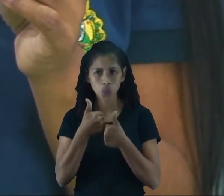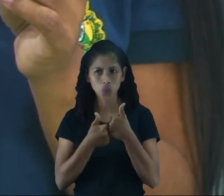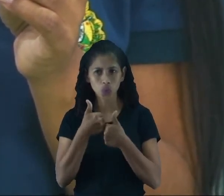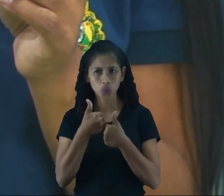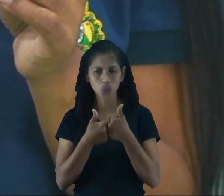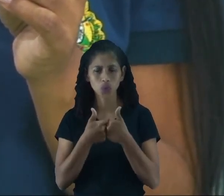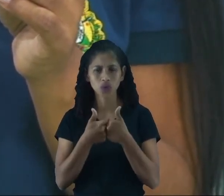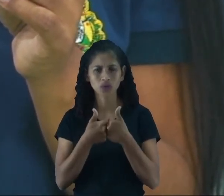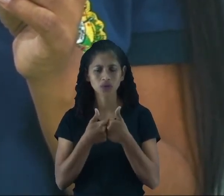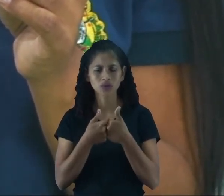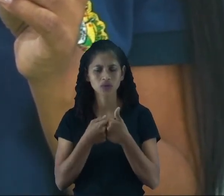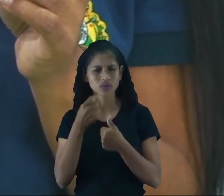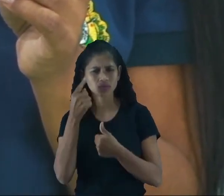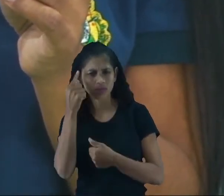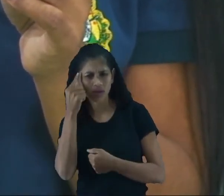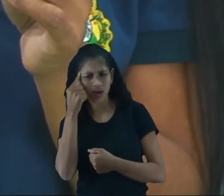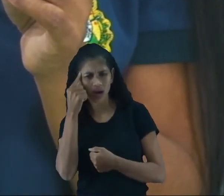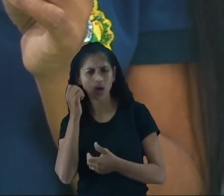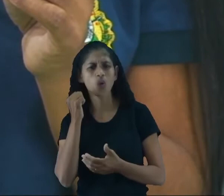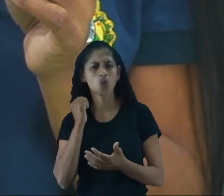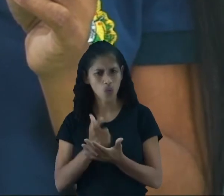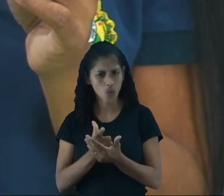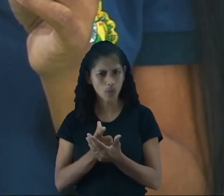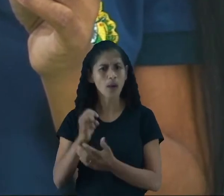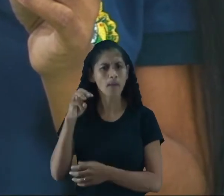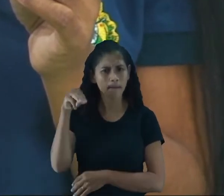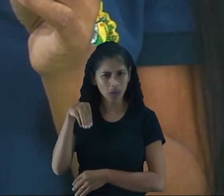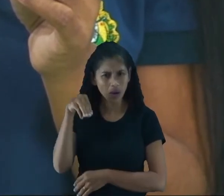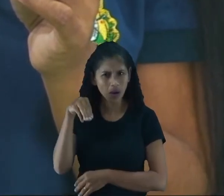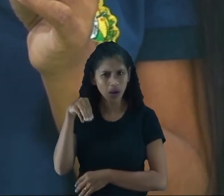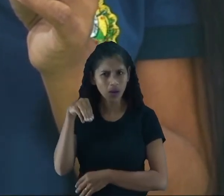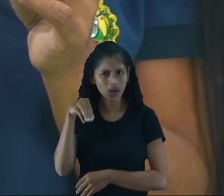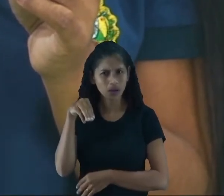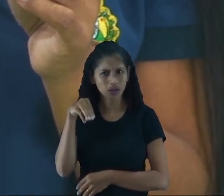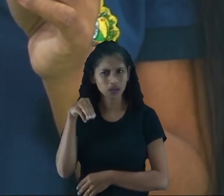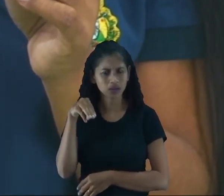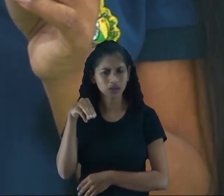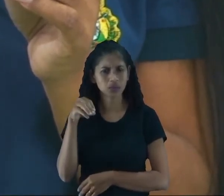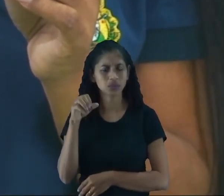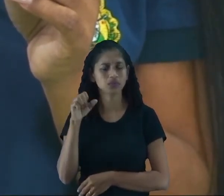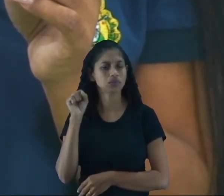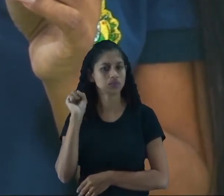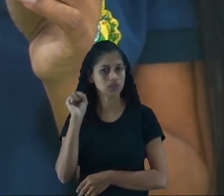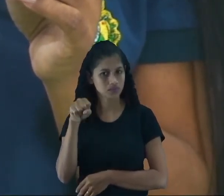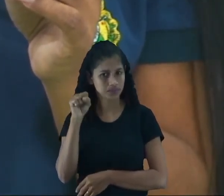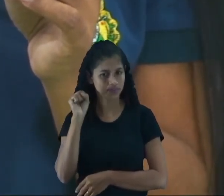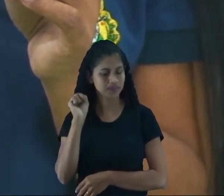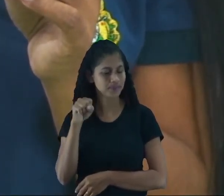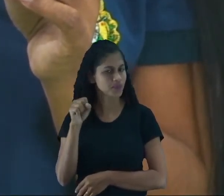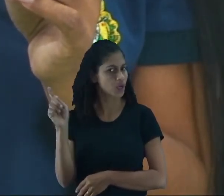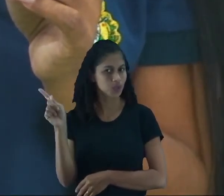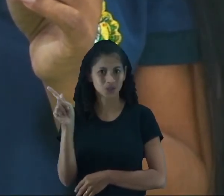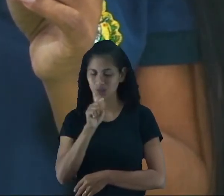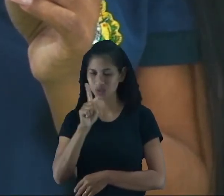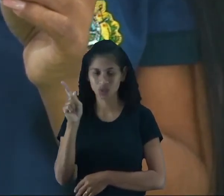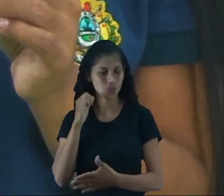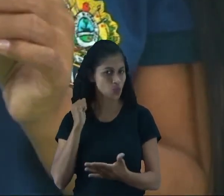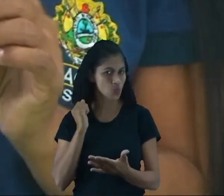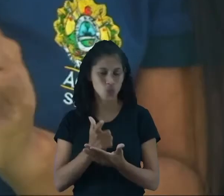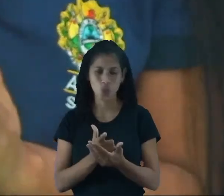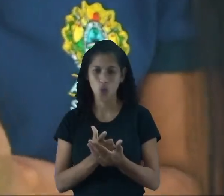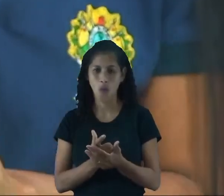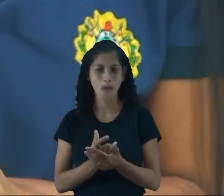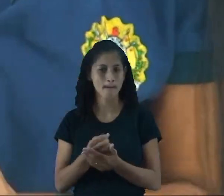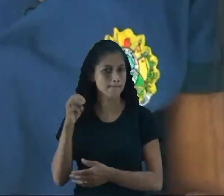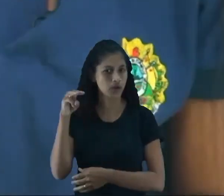por metro? que que vocês acham? Sim ou não? Isso mesmo, arroz a gente não compra por